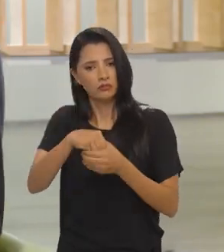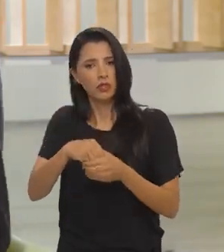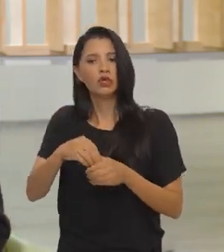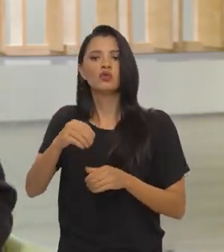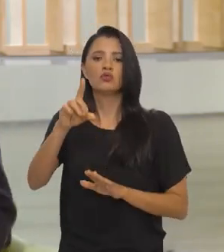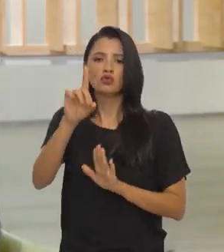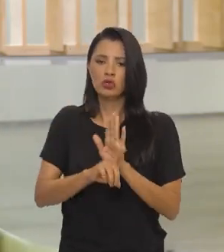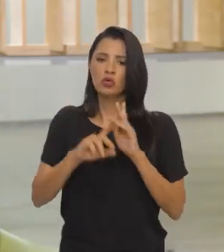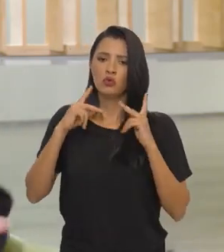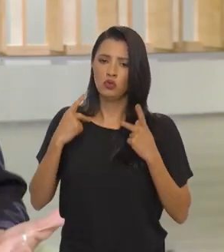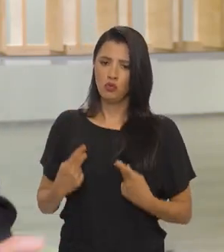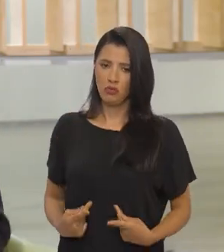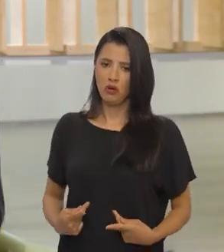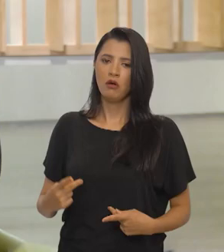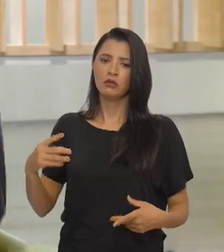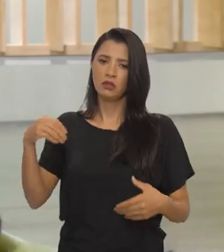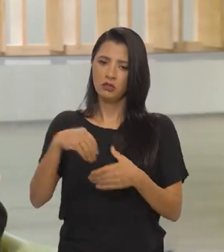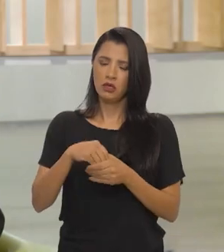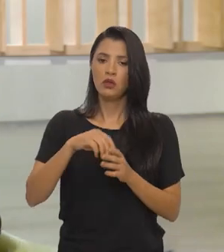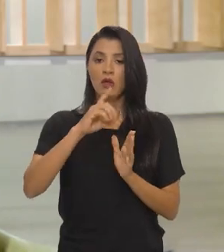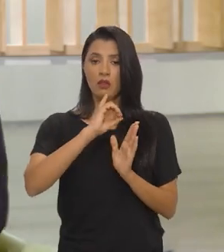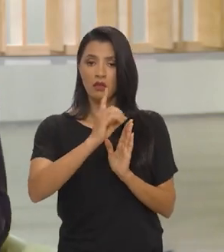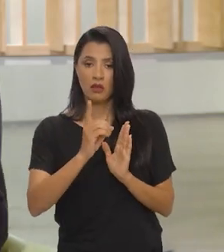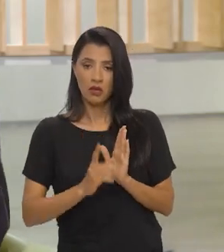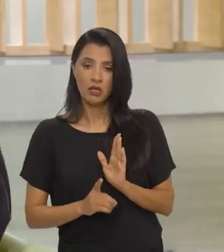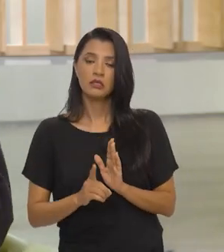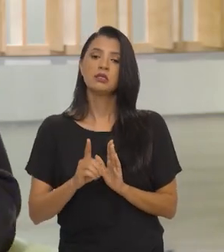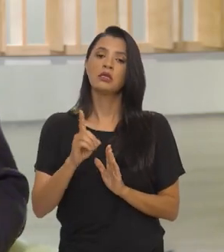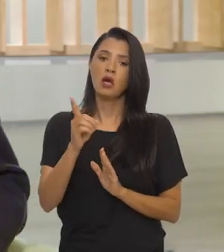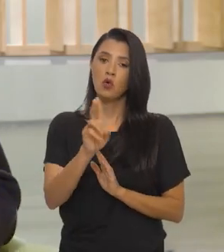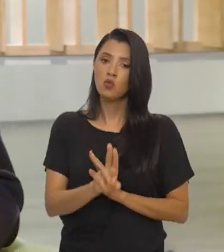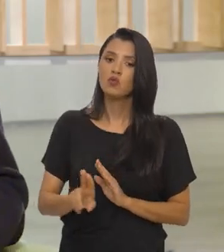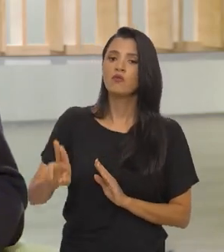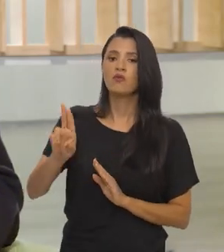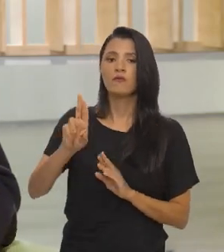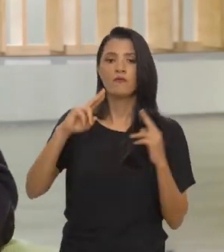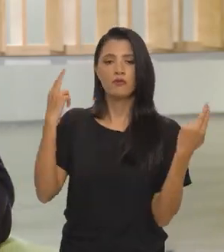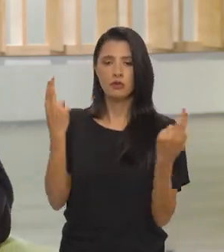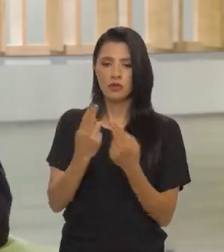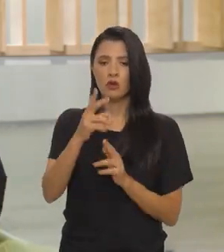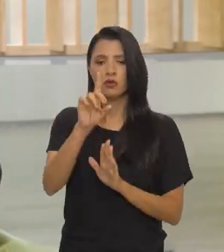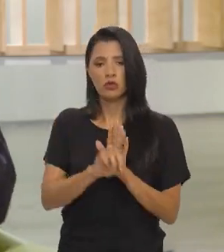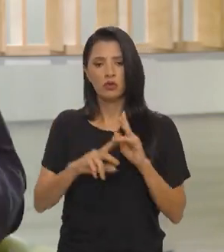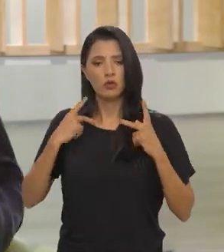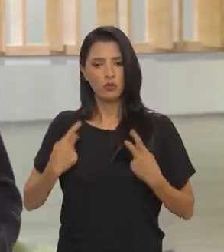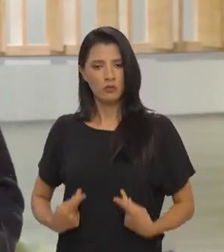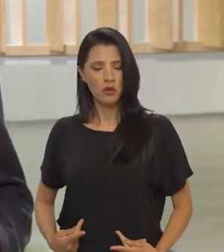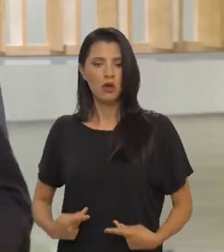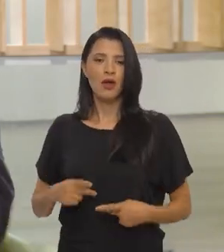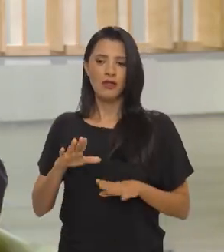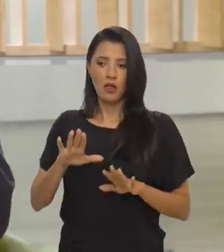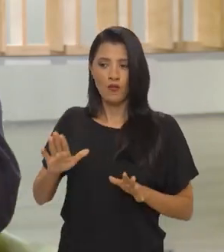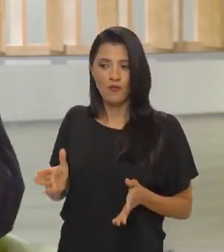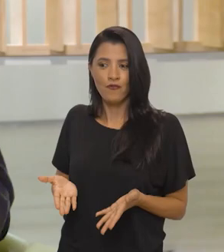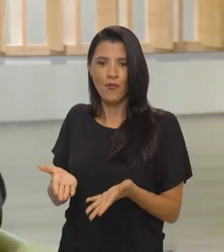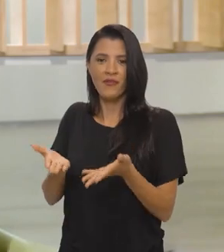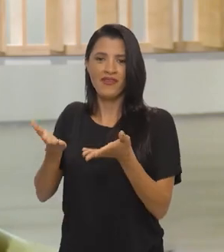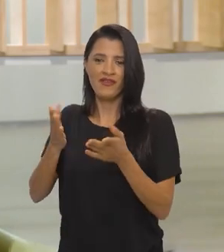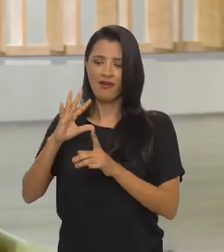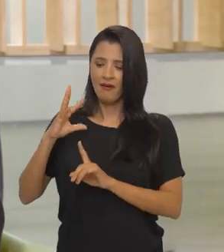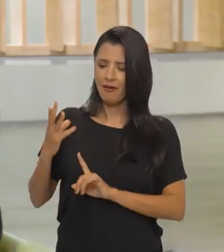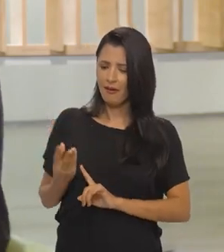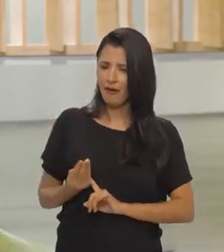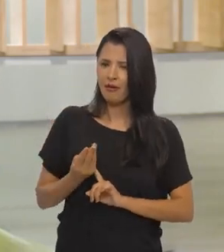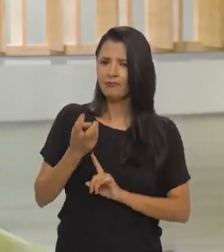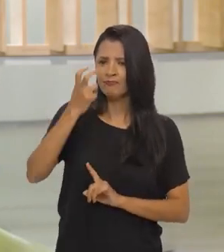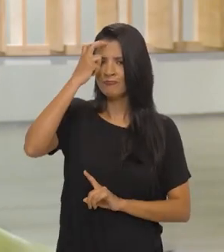um dos direitos humanos, previsto ali na Declaração Universal dos Direitos Humanos, o fomento da cultura, o fomento às